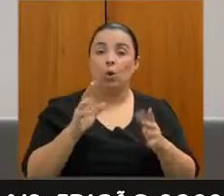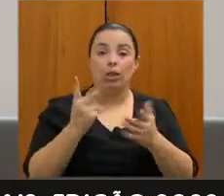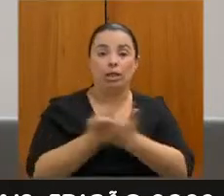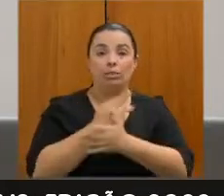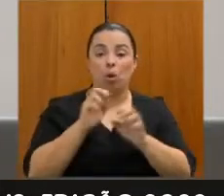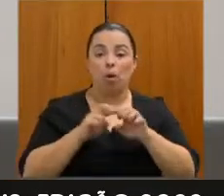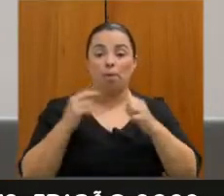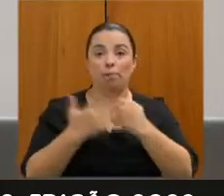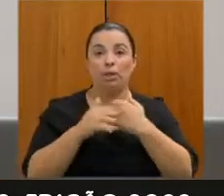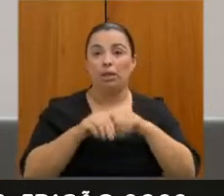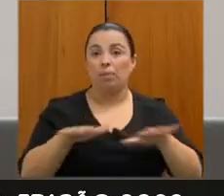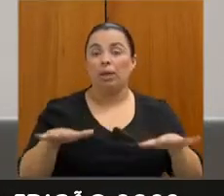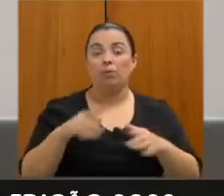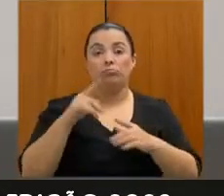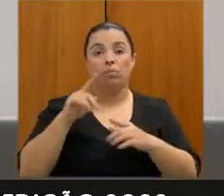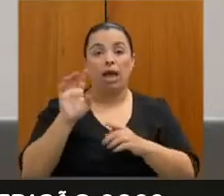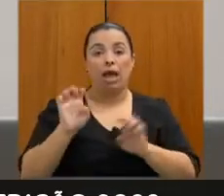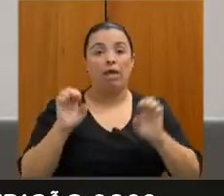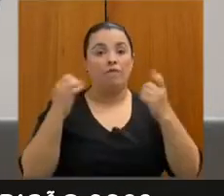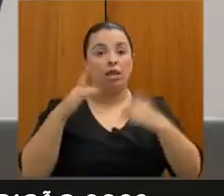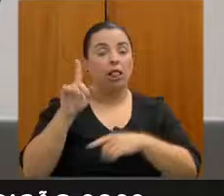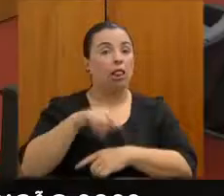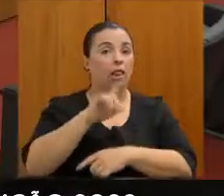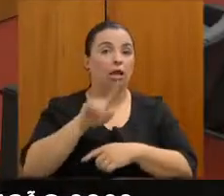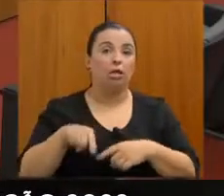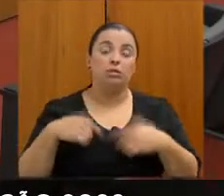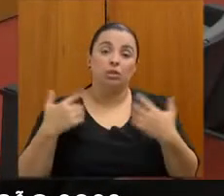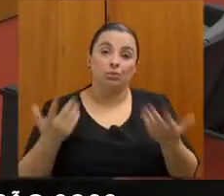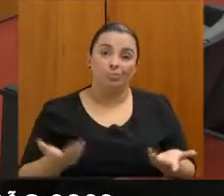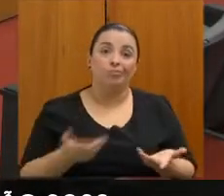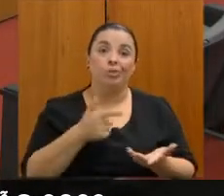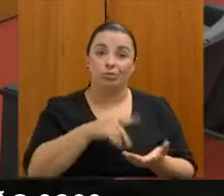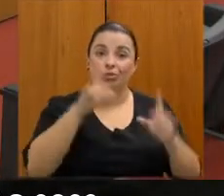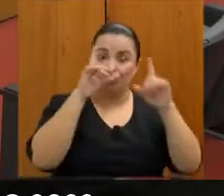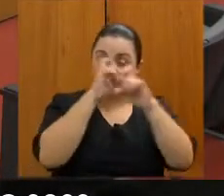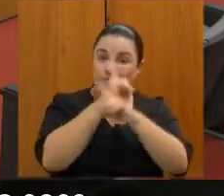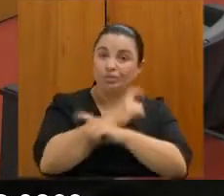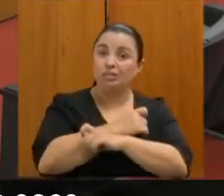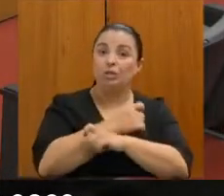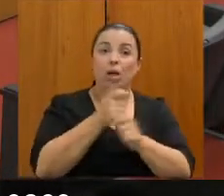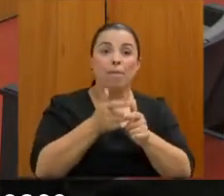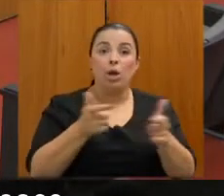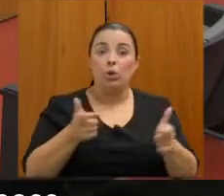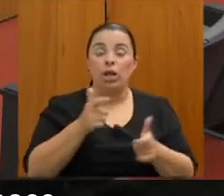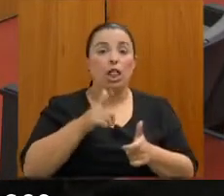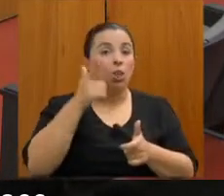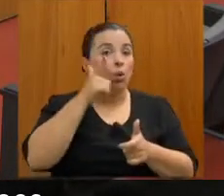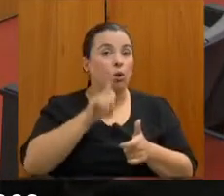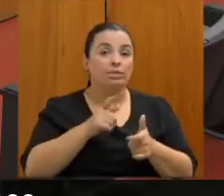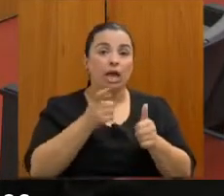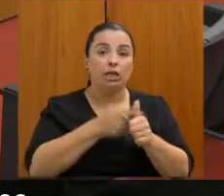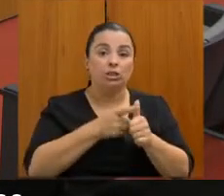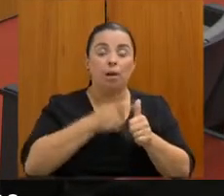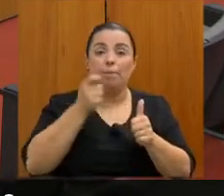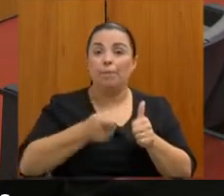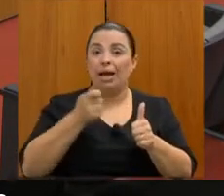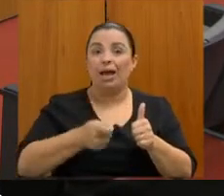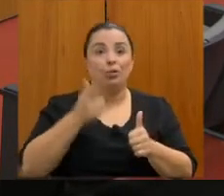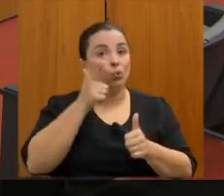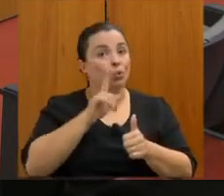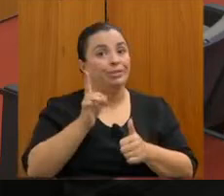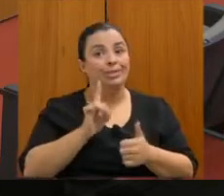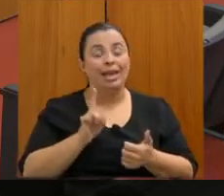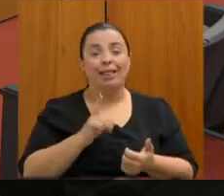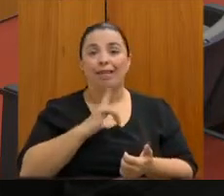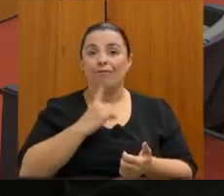ficaram numa situação muito delicada, porque a maior parte delas não está conseguindo fechar a conta no final do mês, então eu